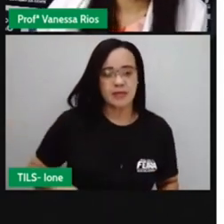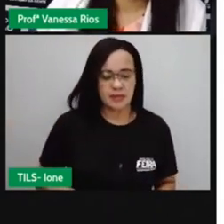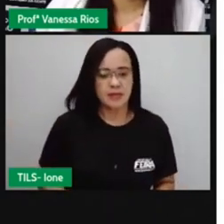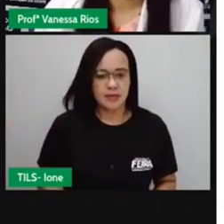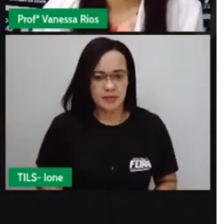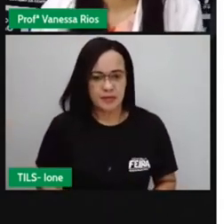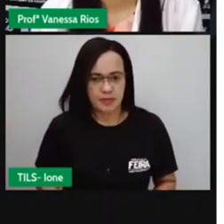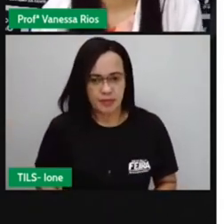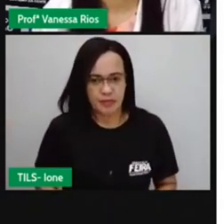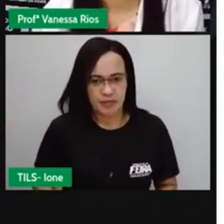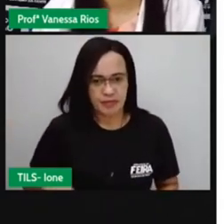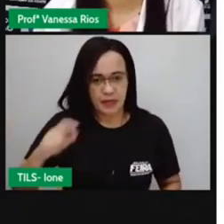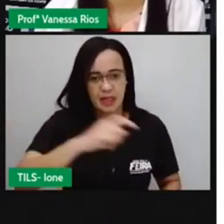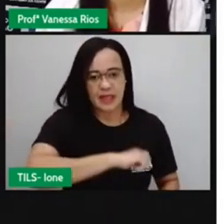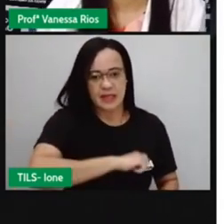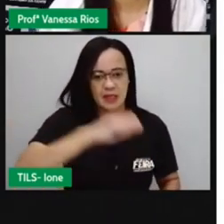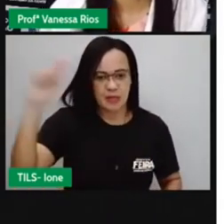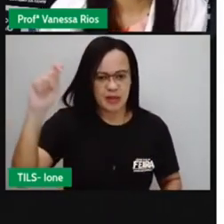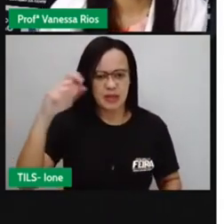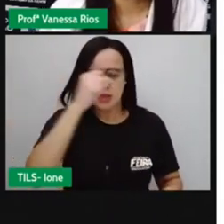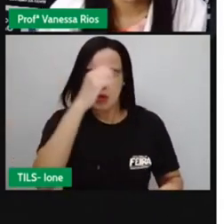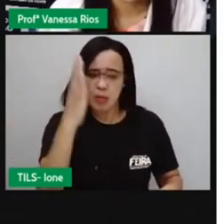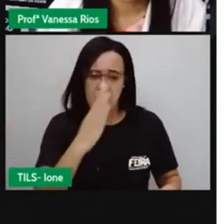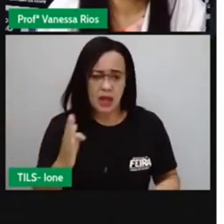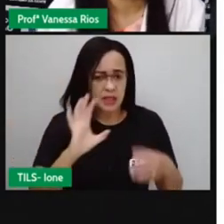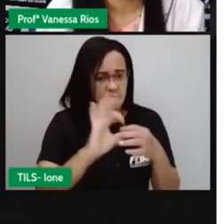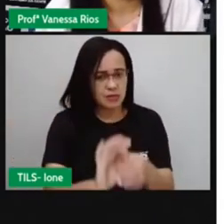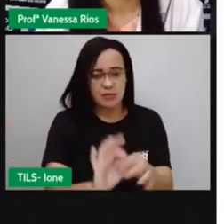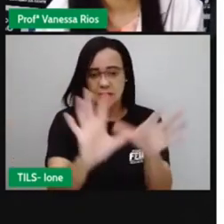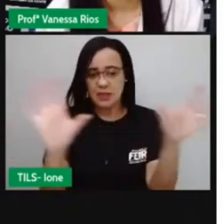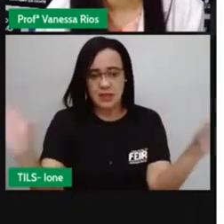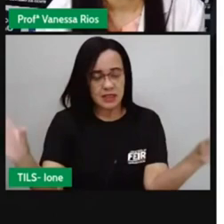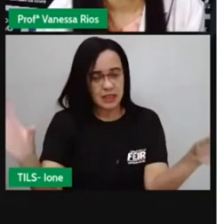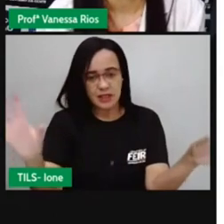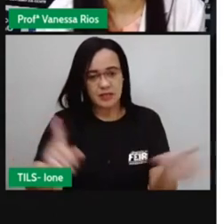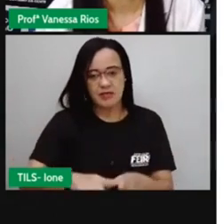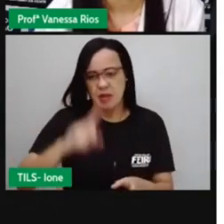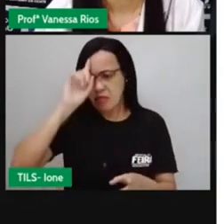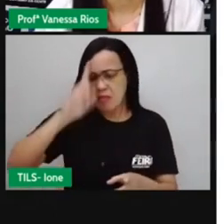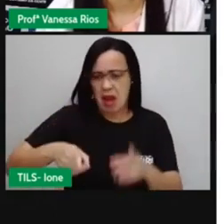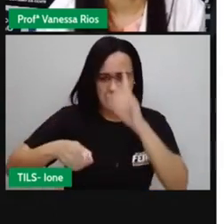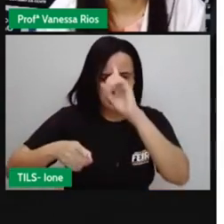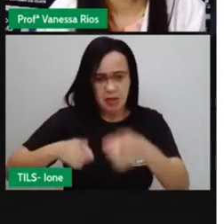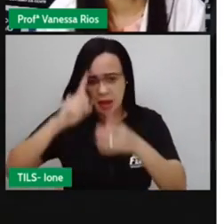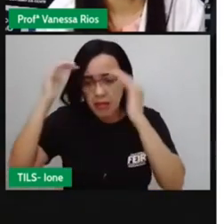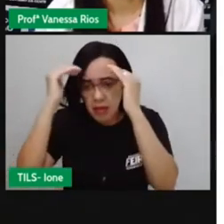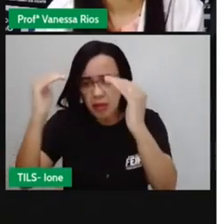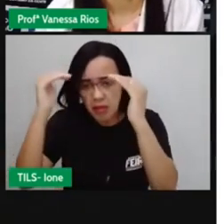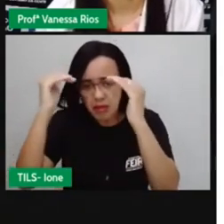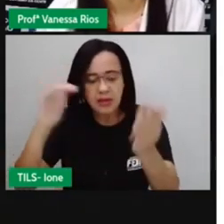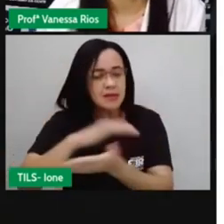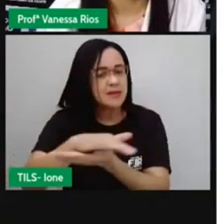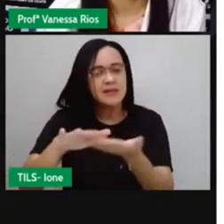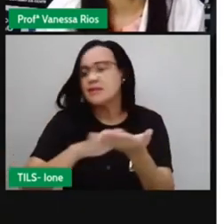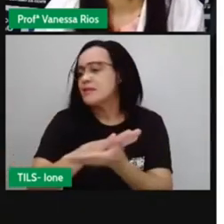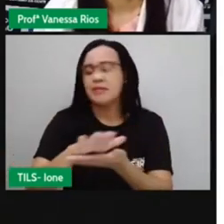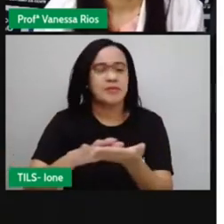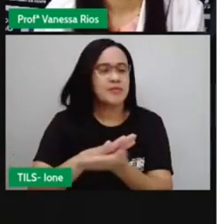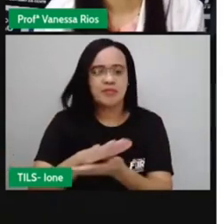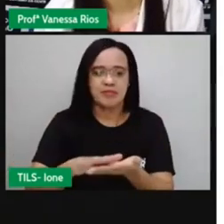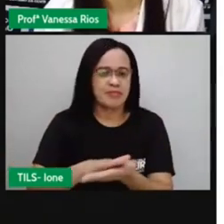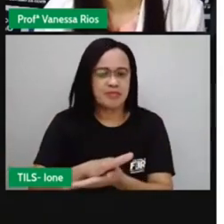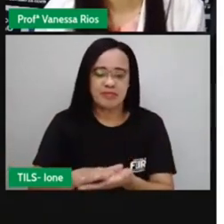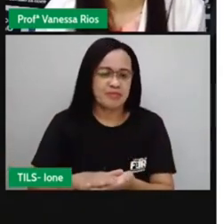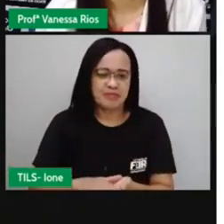livre, né, deixou de receber as ordens de Portugal e passou a ser governado, a ser liderado,